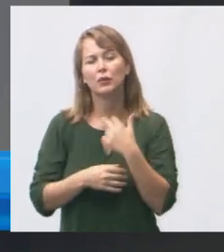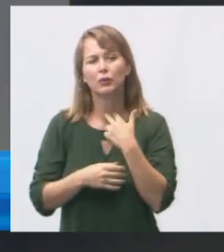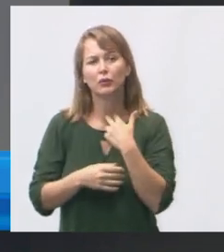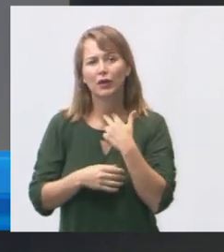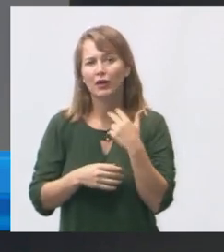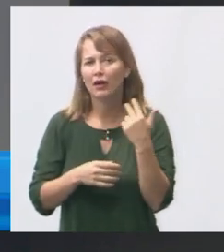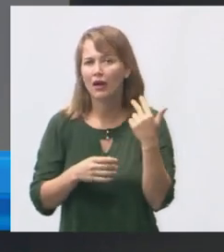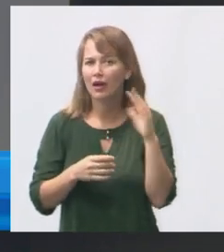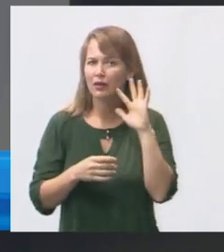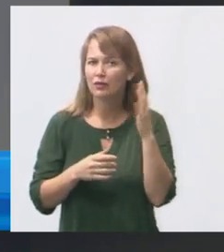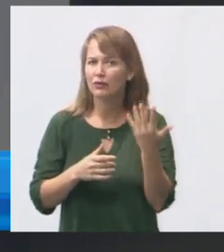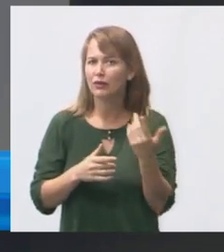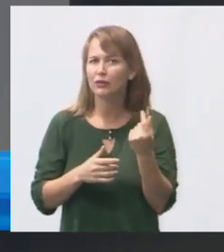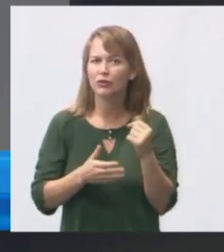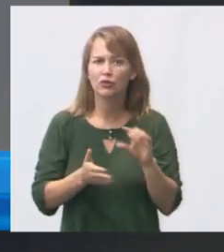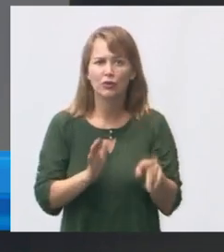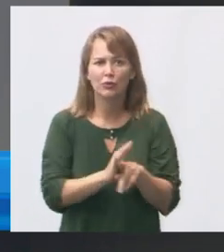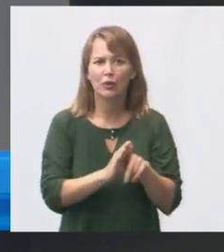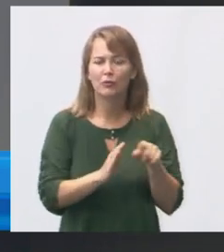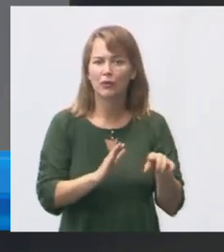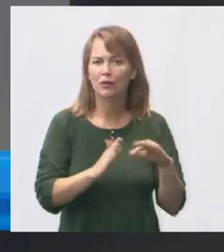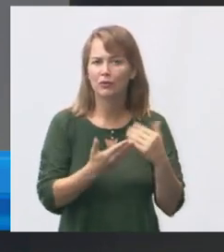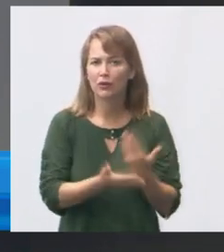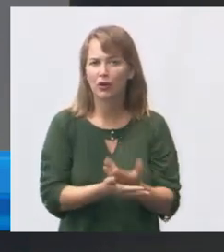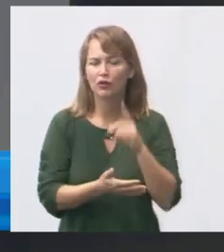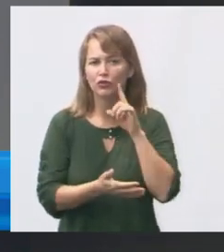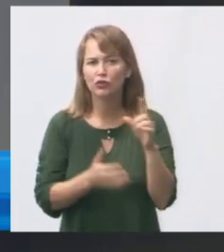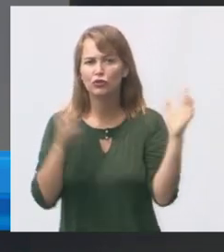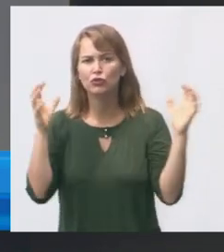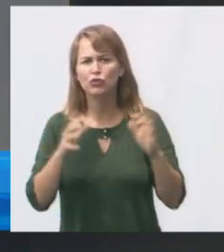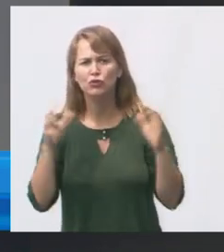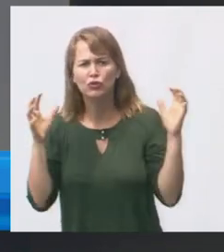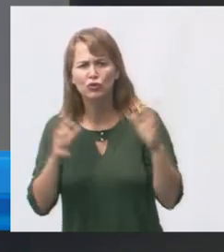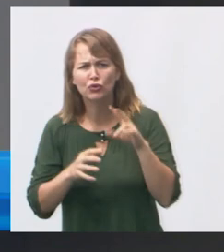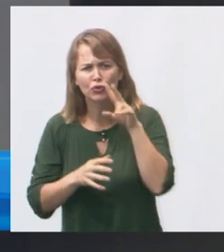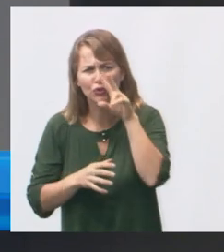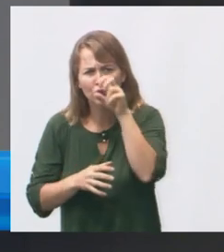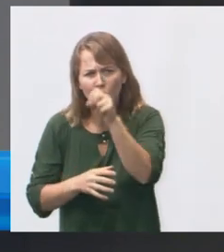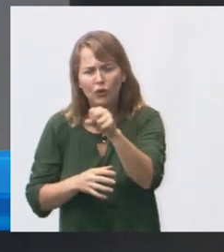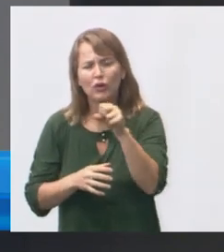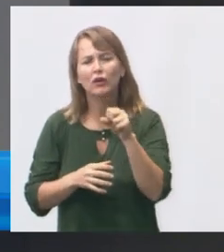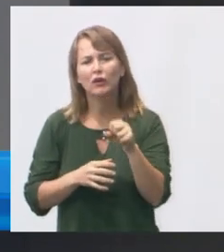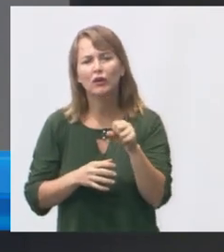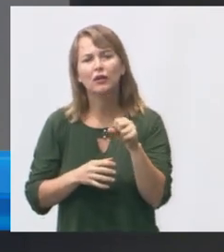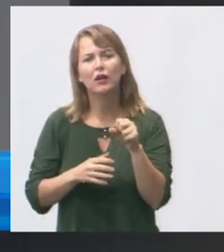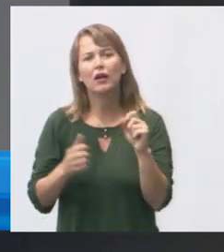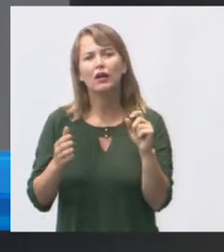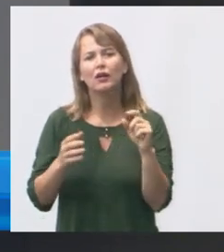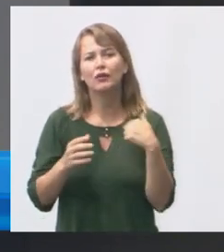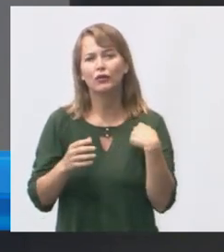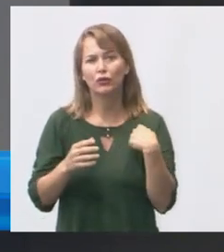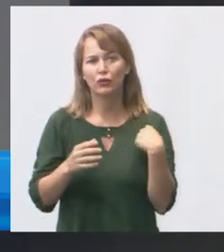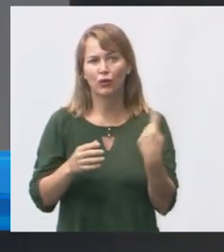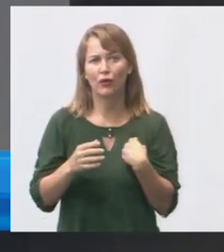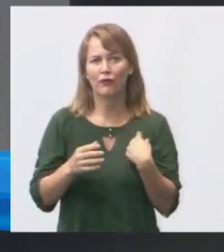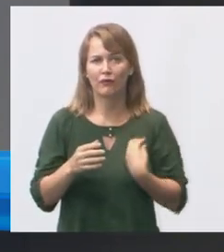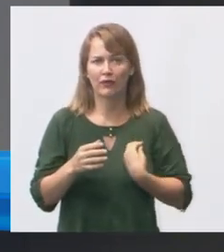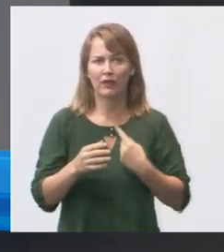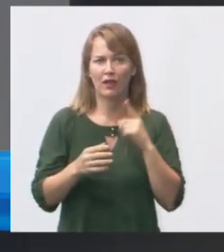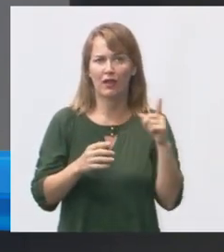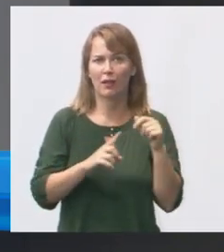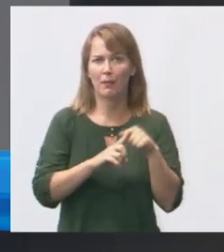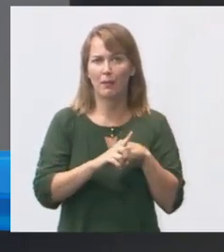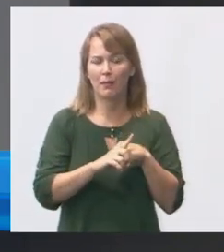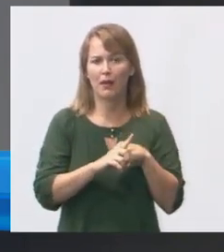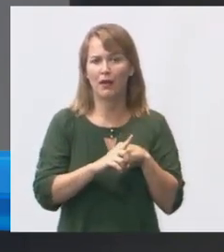resolvido com os recursos também do caixa escolar então em dias de chuva forte nós estivemos lá no mês 8 deve estar